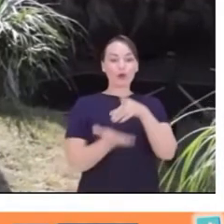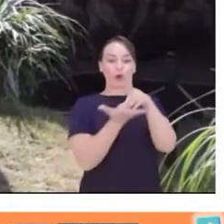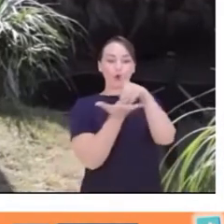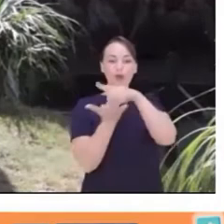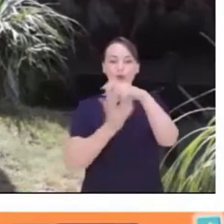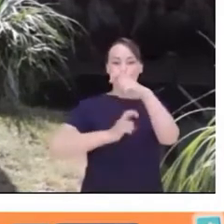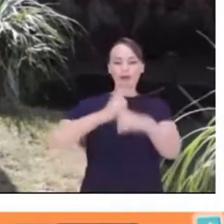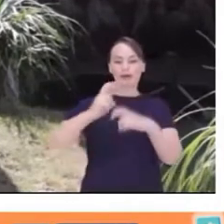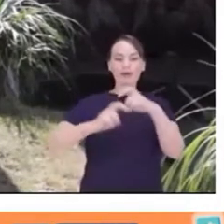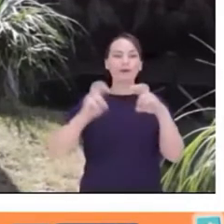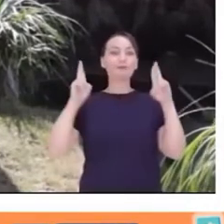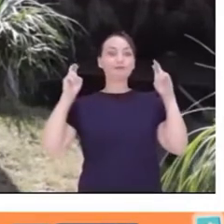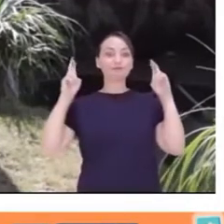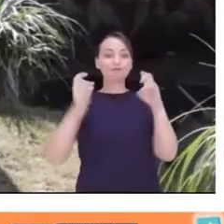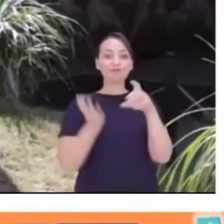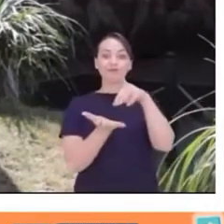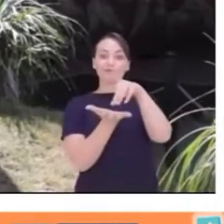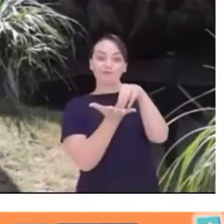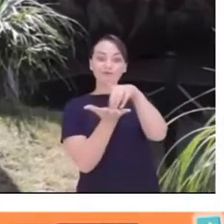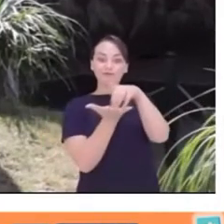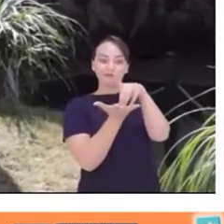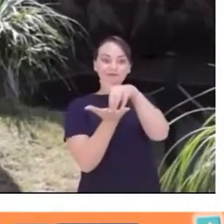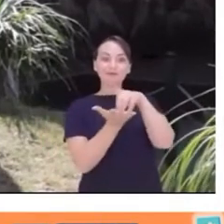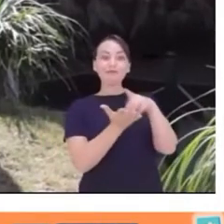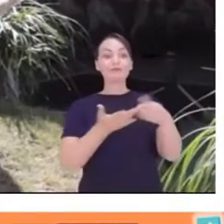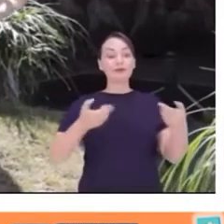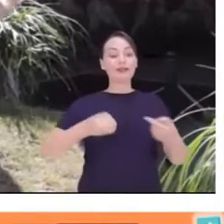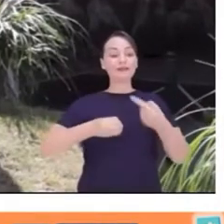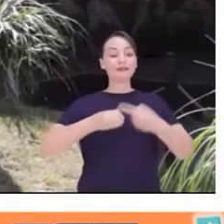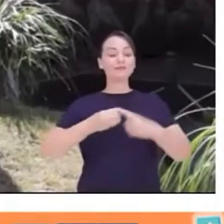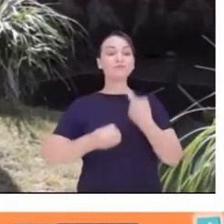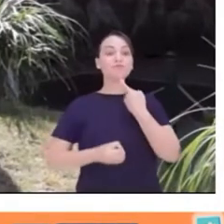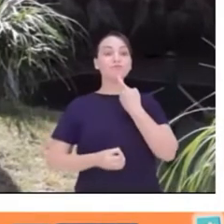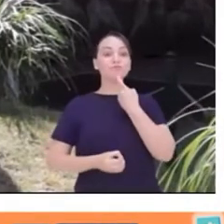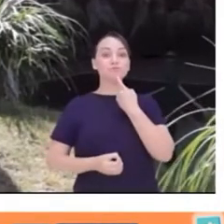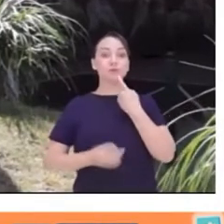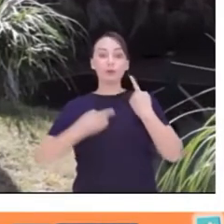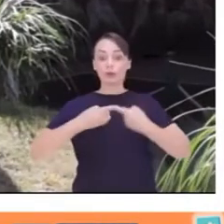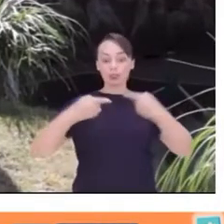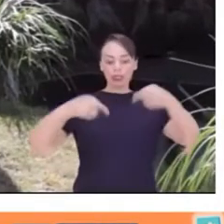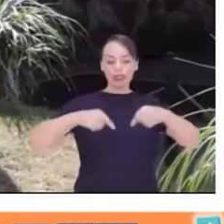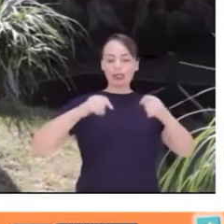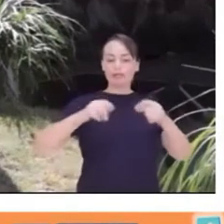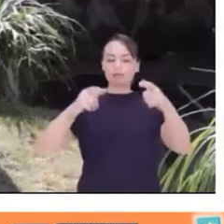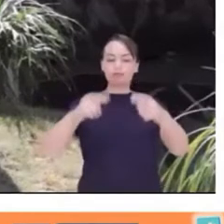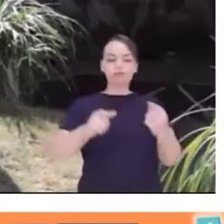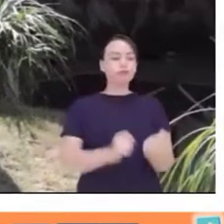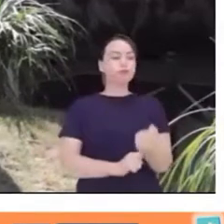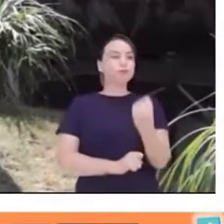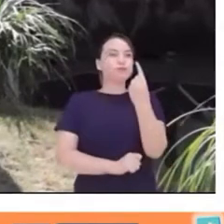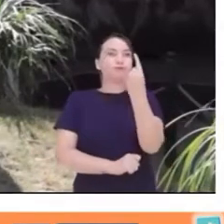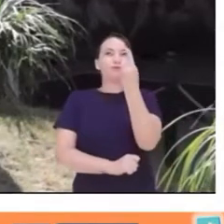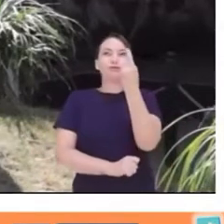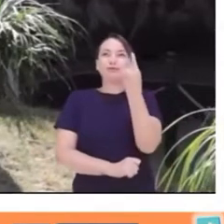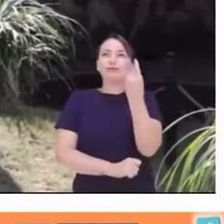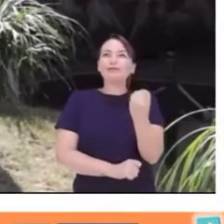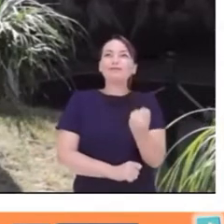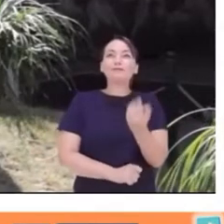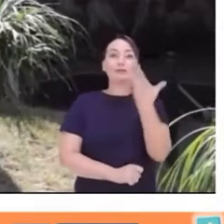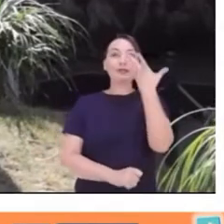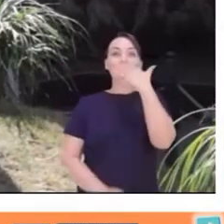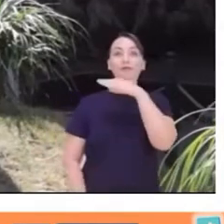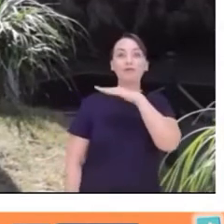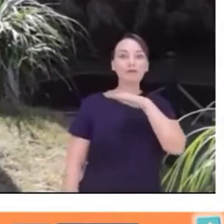dinossauros aqui na cidade de Campinas, porque esse lugar, pessoal, esse lugar encanta a criançada e vocês sabem,